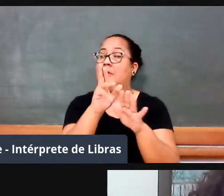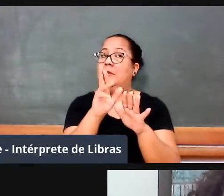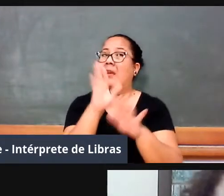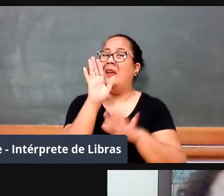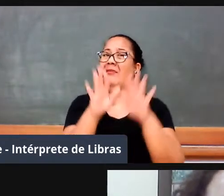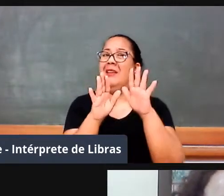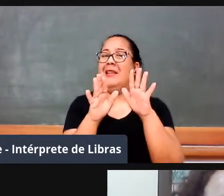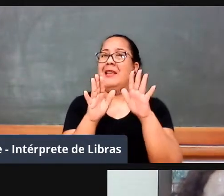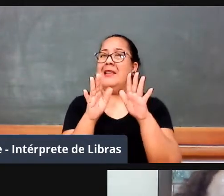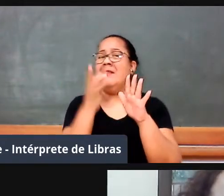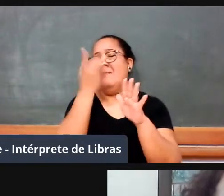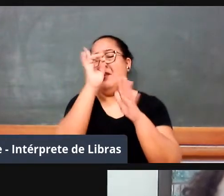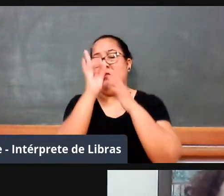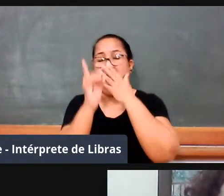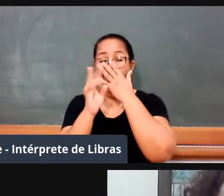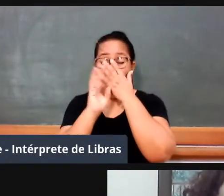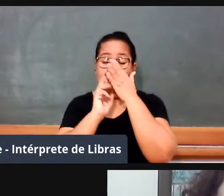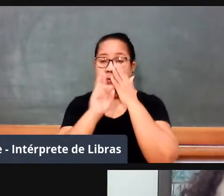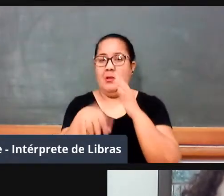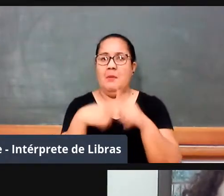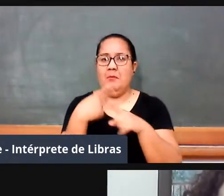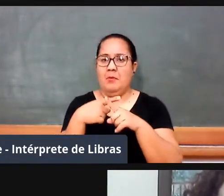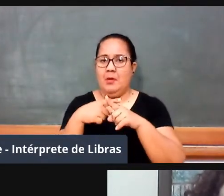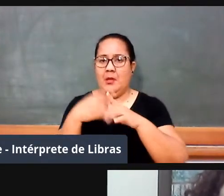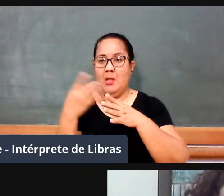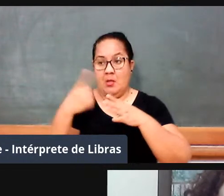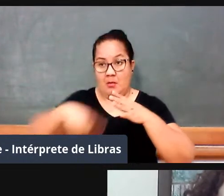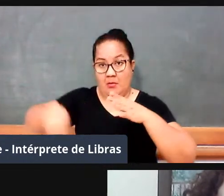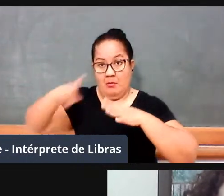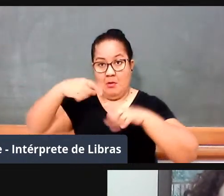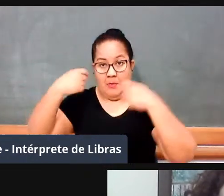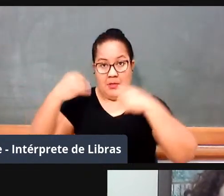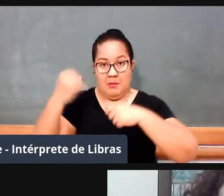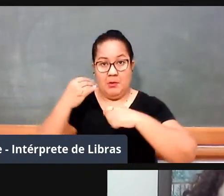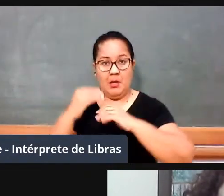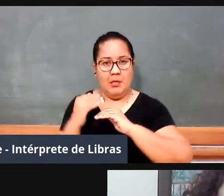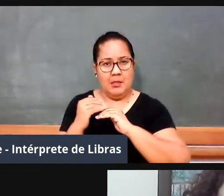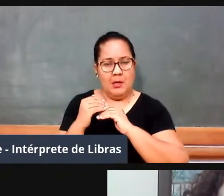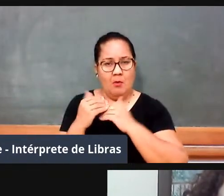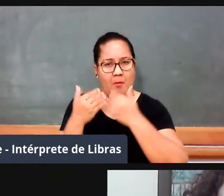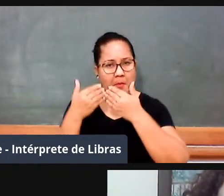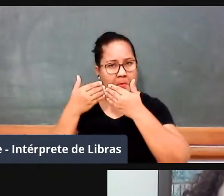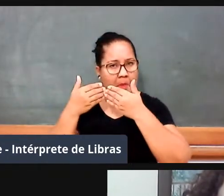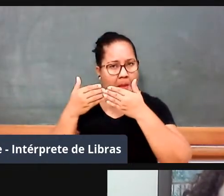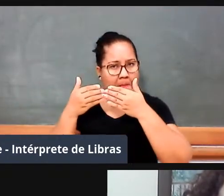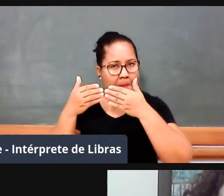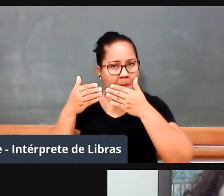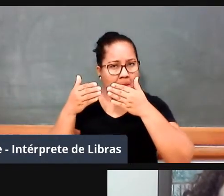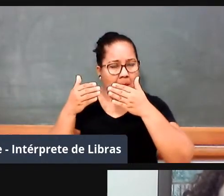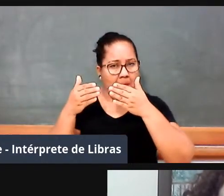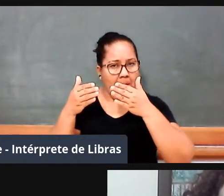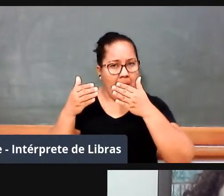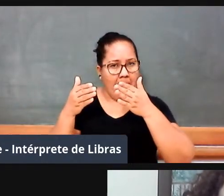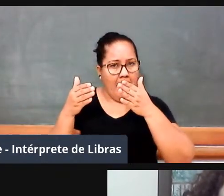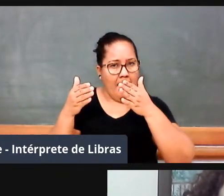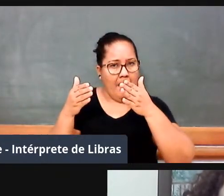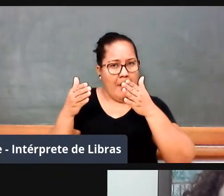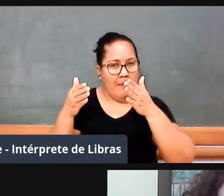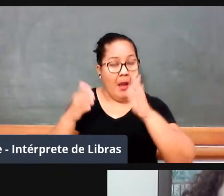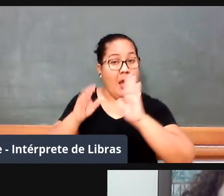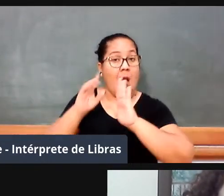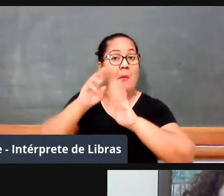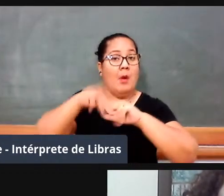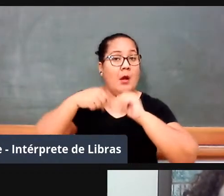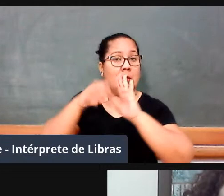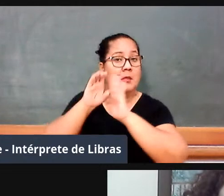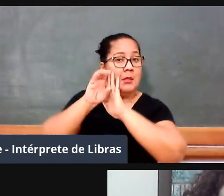pudesse caminhar para um processo cada vez mais ampliado de democratização da produção curricular, já que